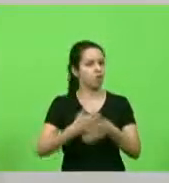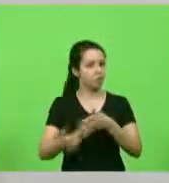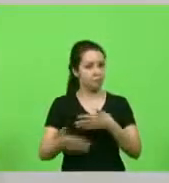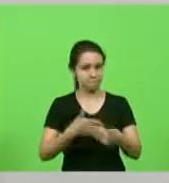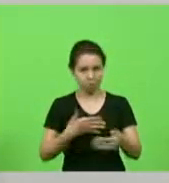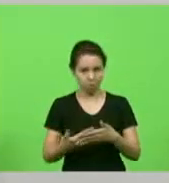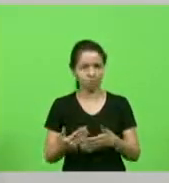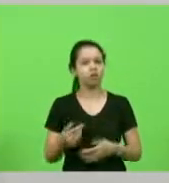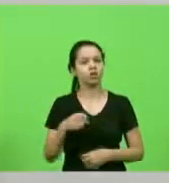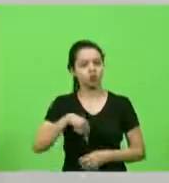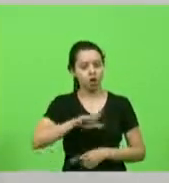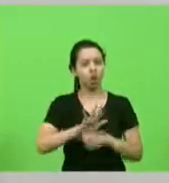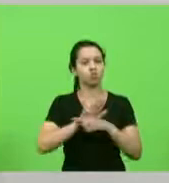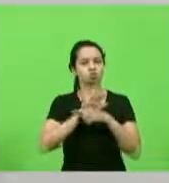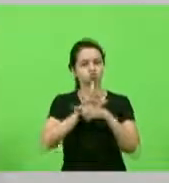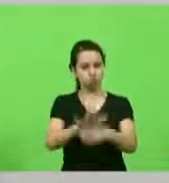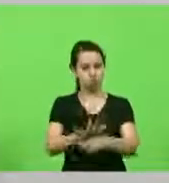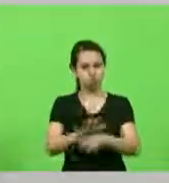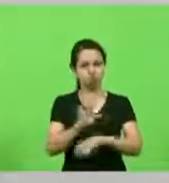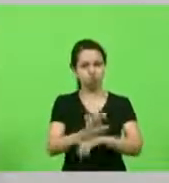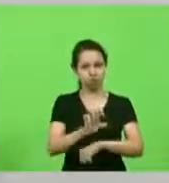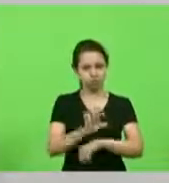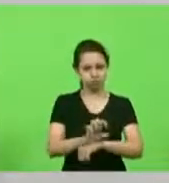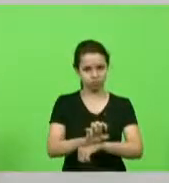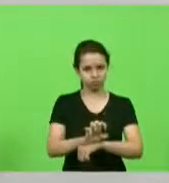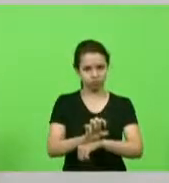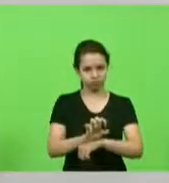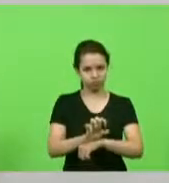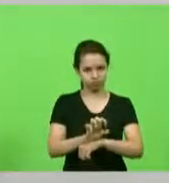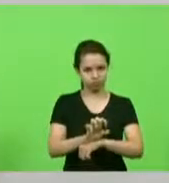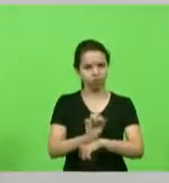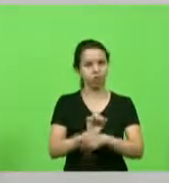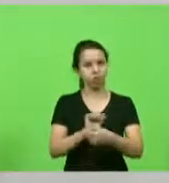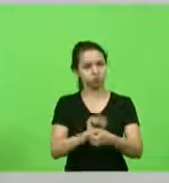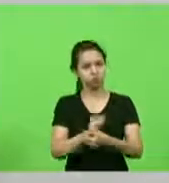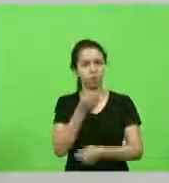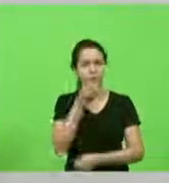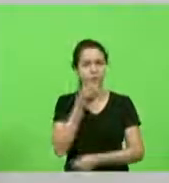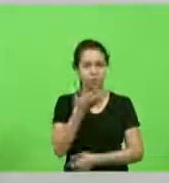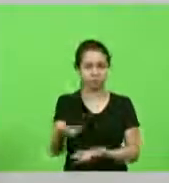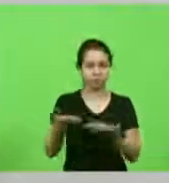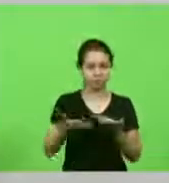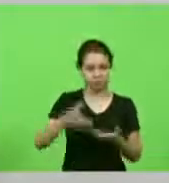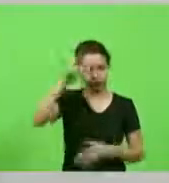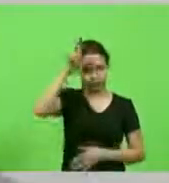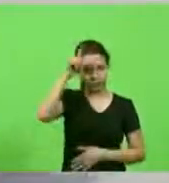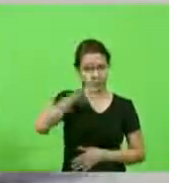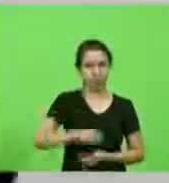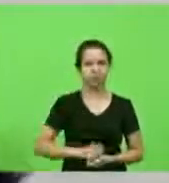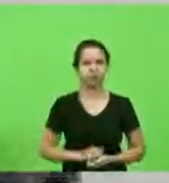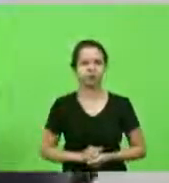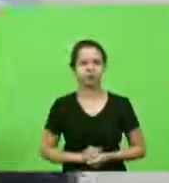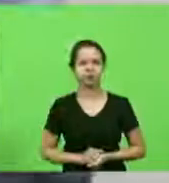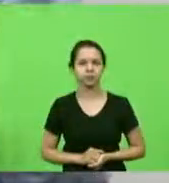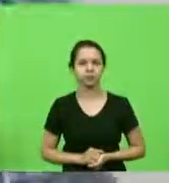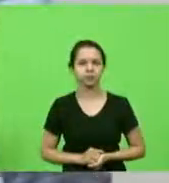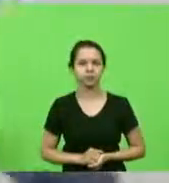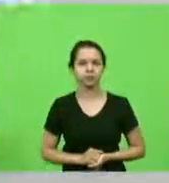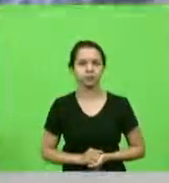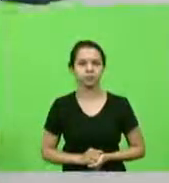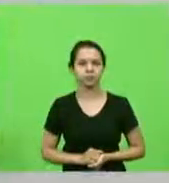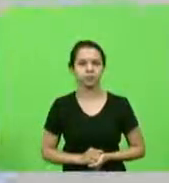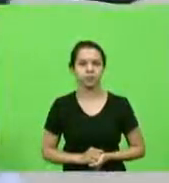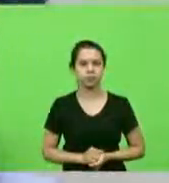ajudar o estado contem conosco seja bem-vindo deputado Lima ao time vamos que vamos obrigado deputado